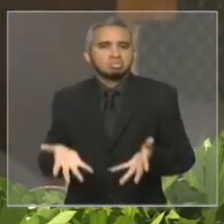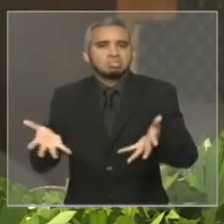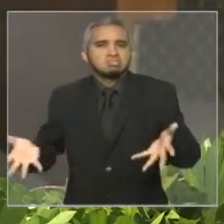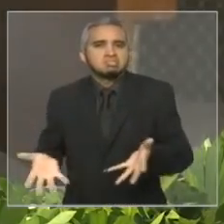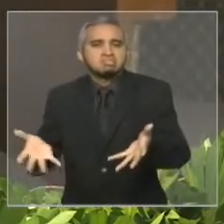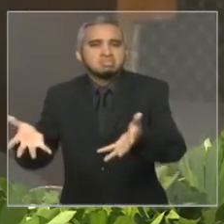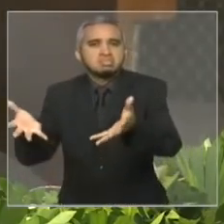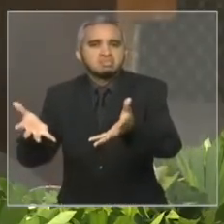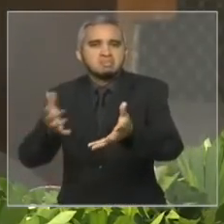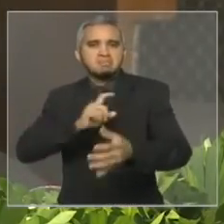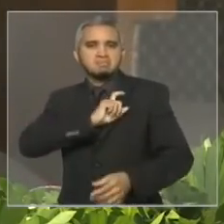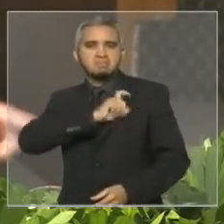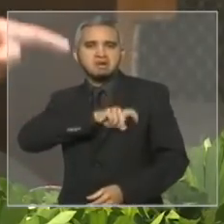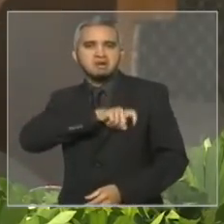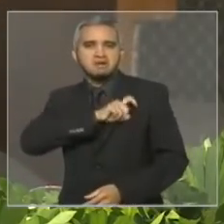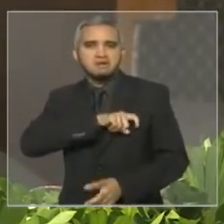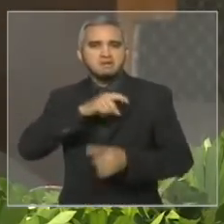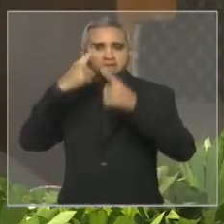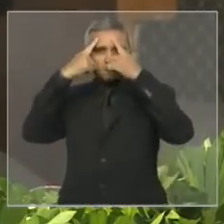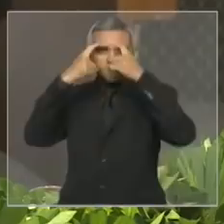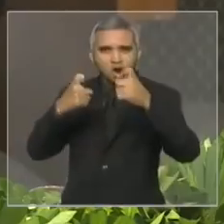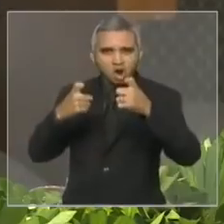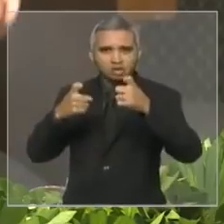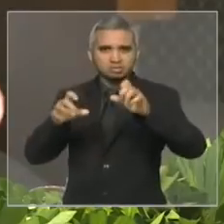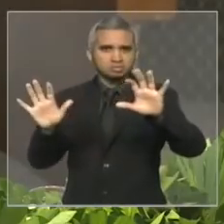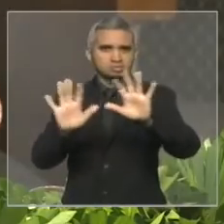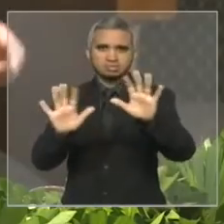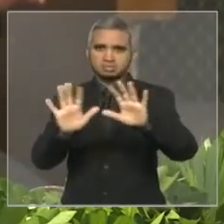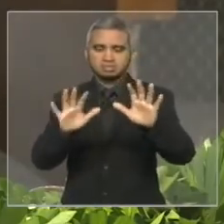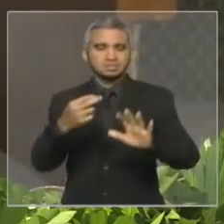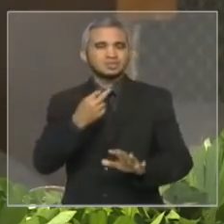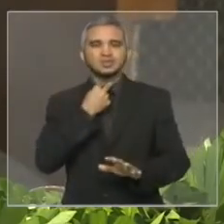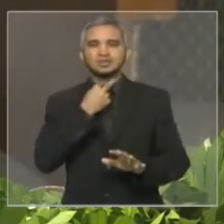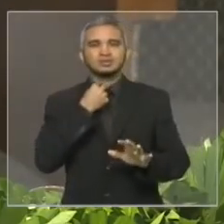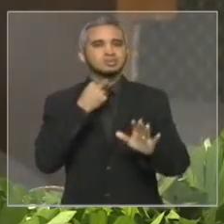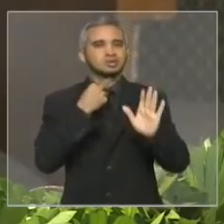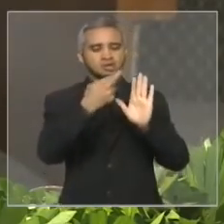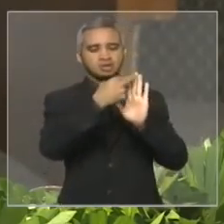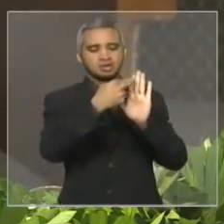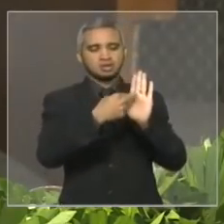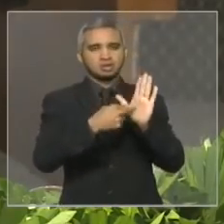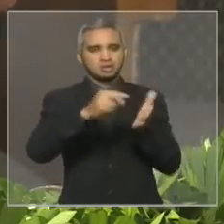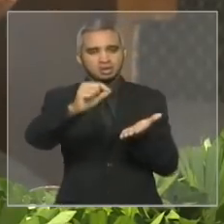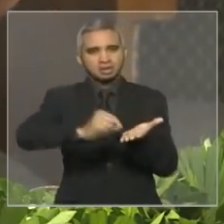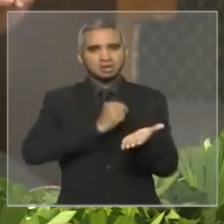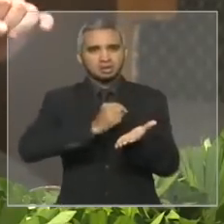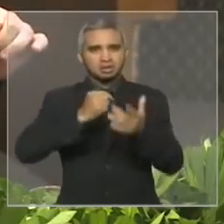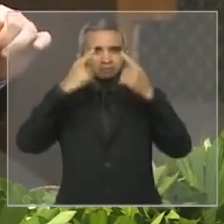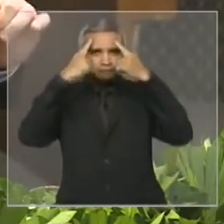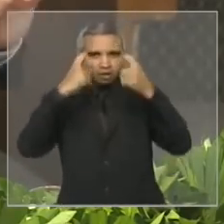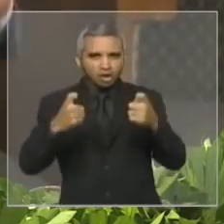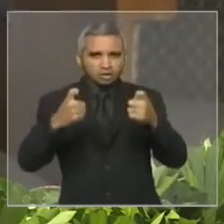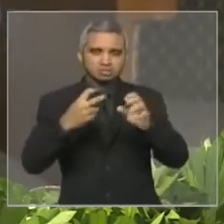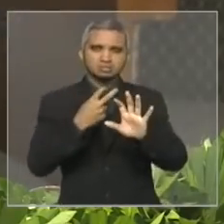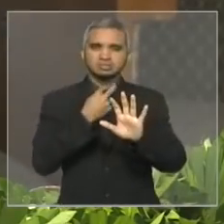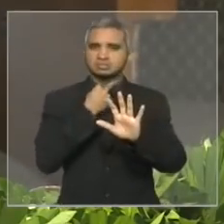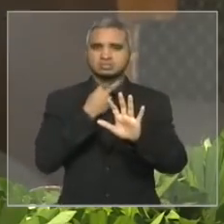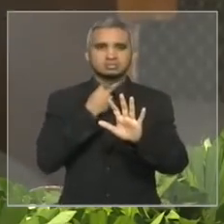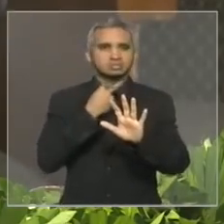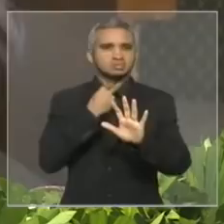porque se nós a normalizamos nós estamos a perinizando nós estamos